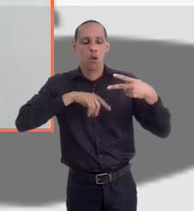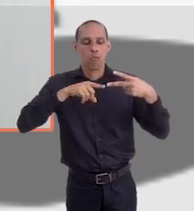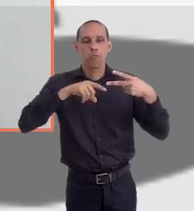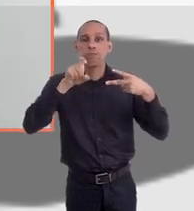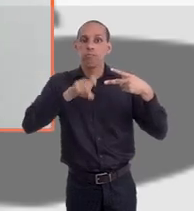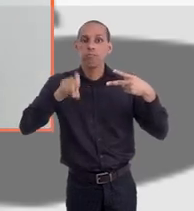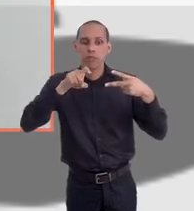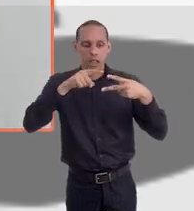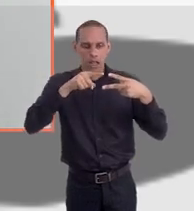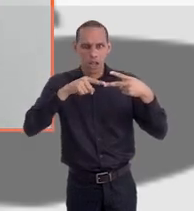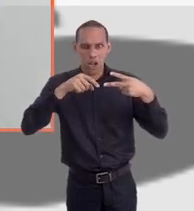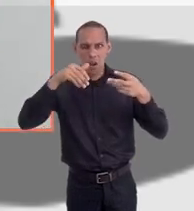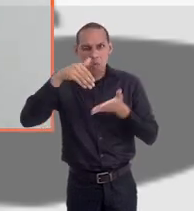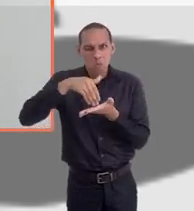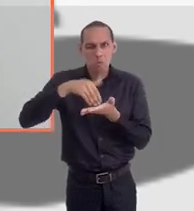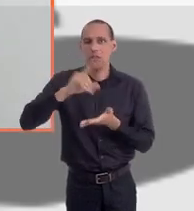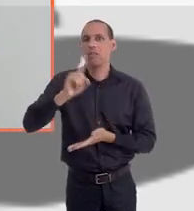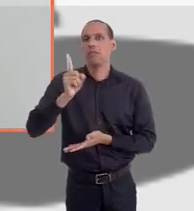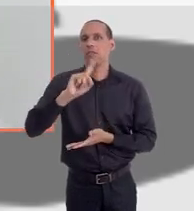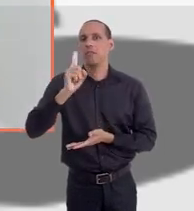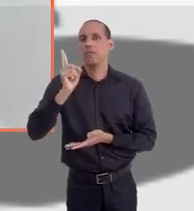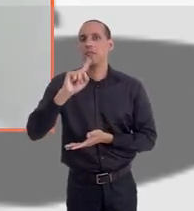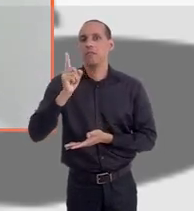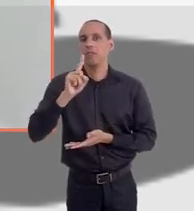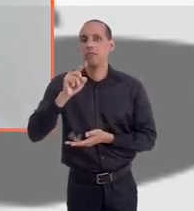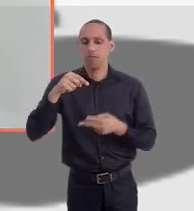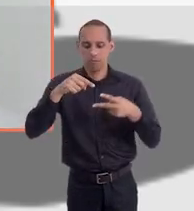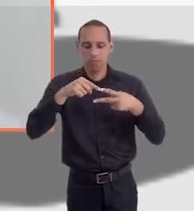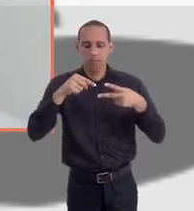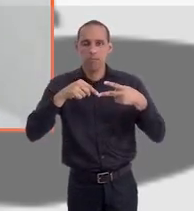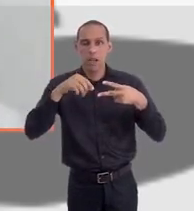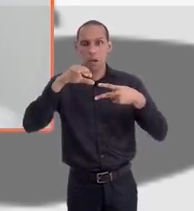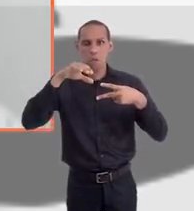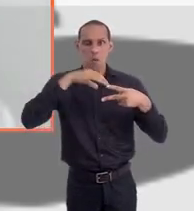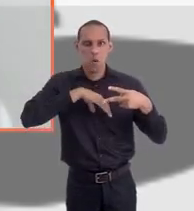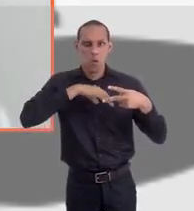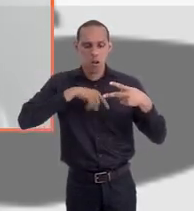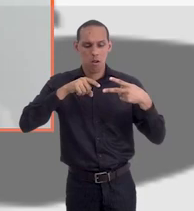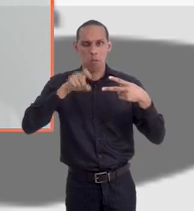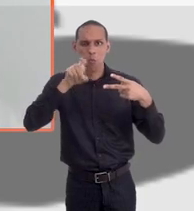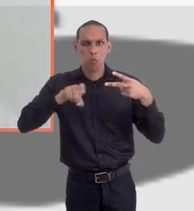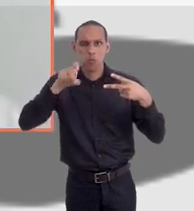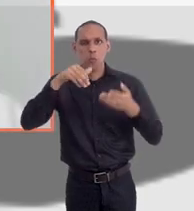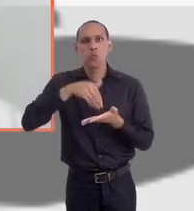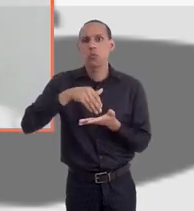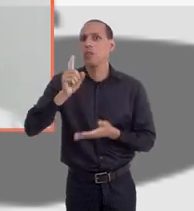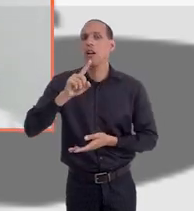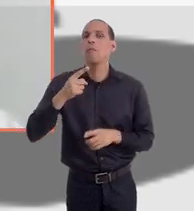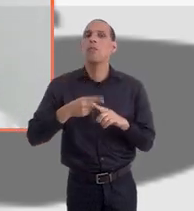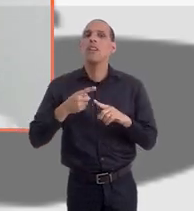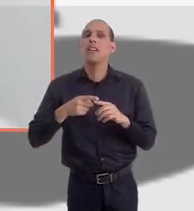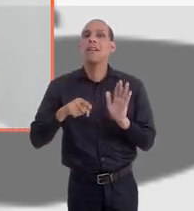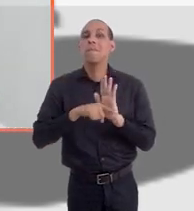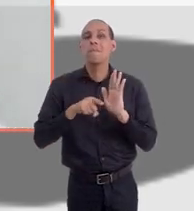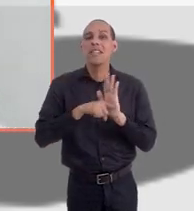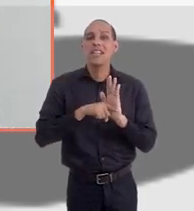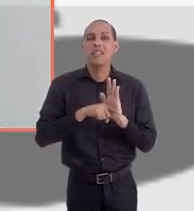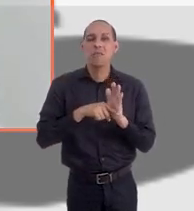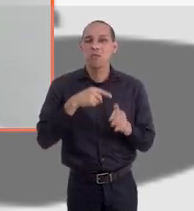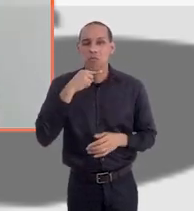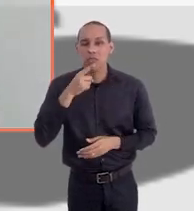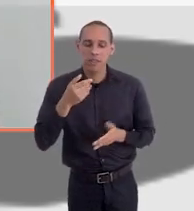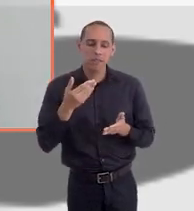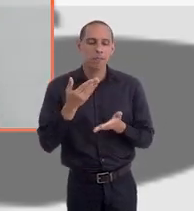a estratégia? Nunca deixe por último, perfeito? Então, não posso deixar nem português nem informática por último, porque se eu não fizer o mínimo, eu estou